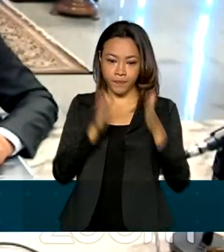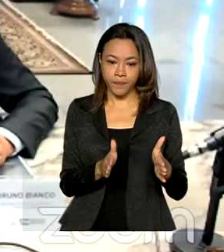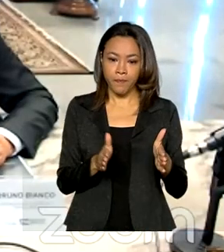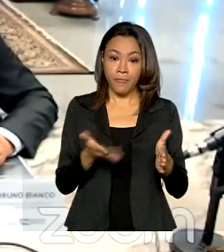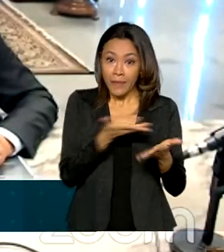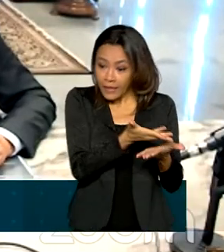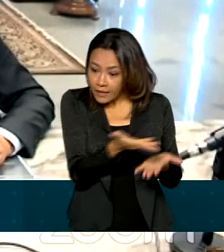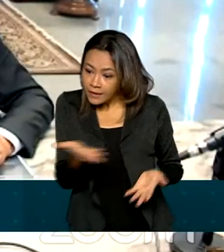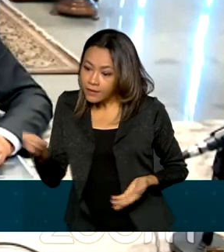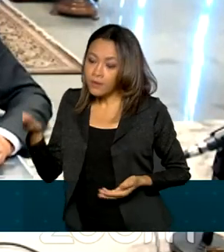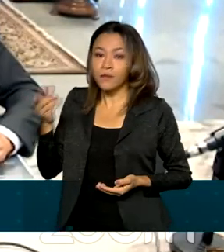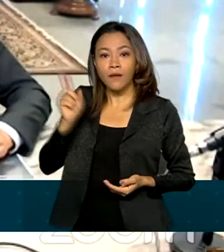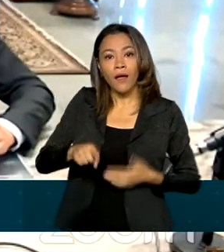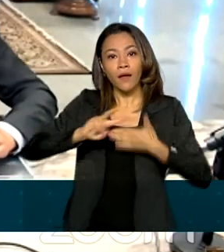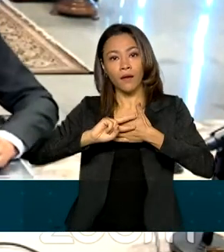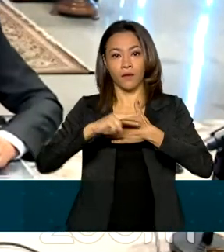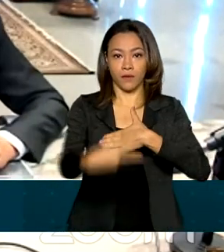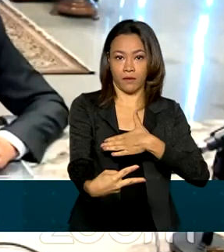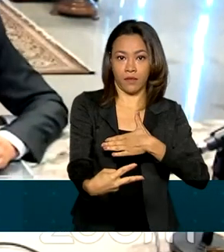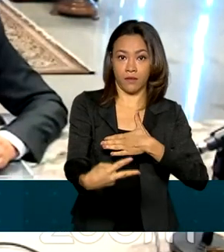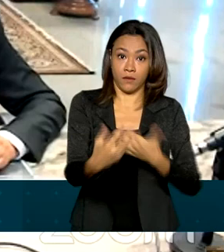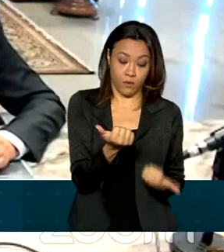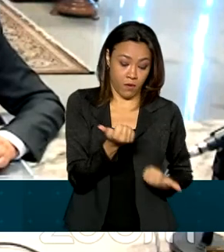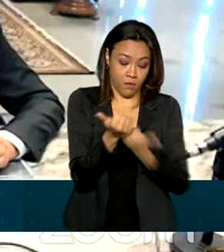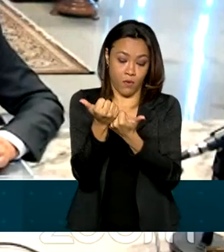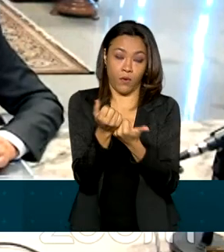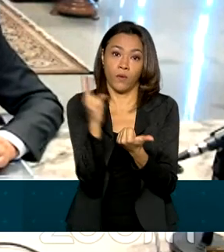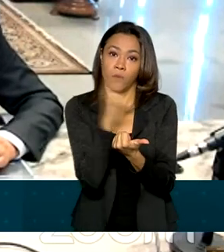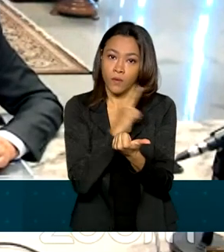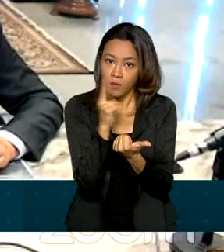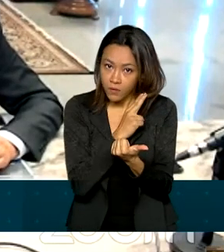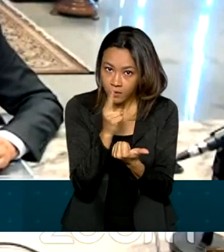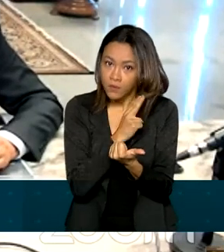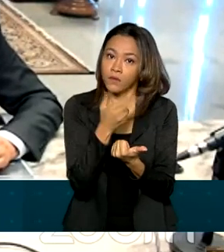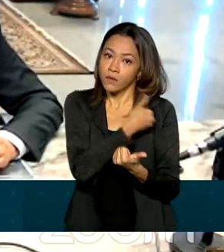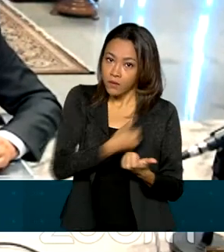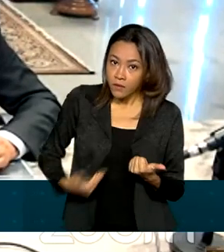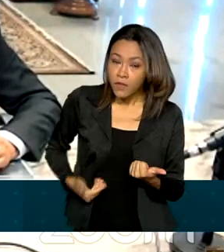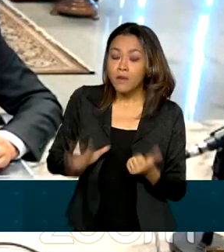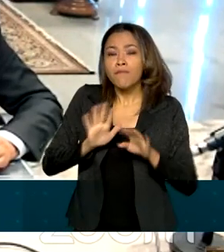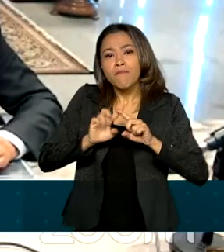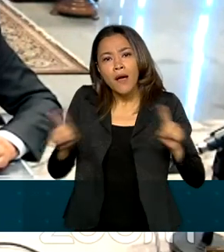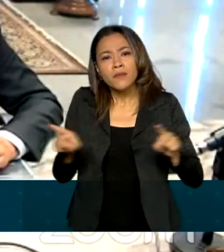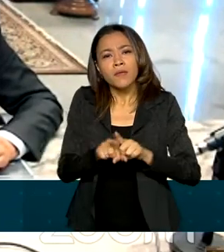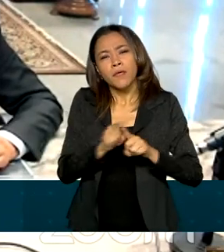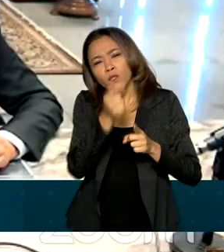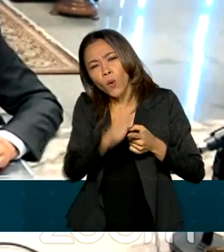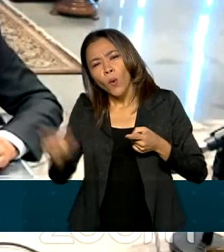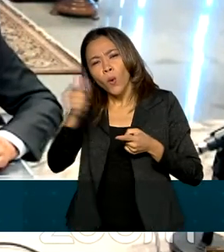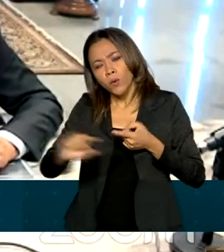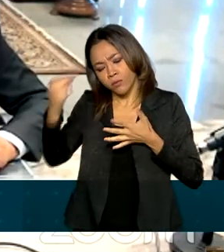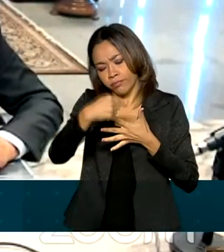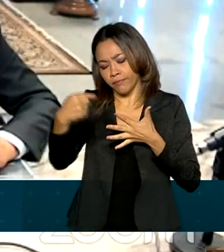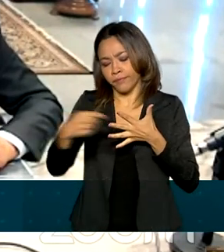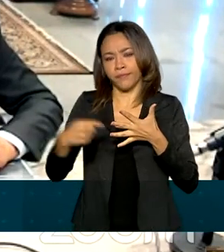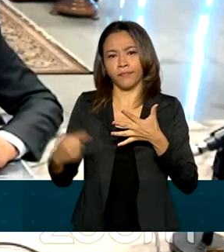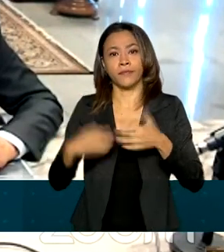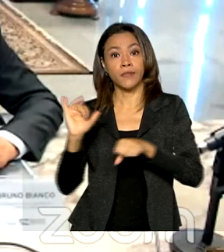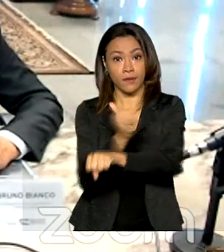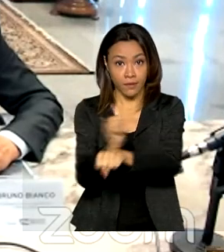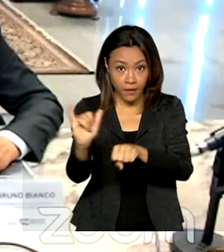não só das medidas emergenciais, mas obviamente de tudo o que foi feito para que pudéssemos